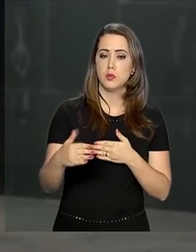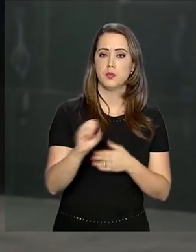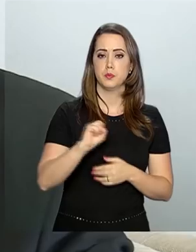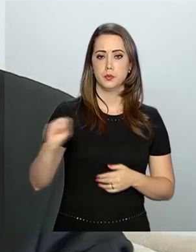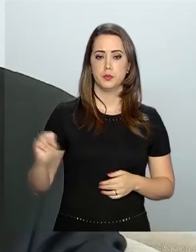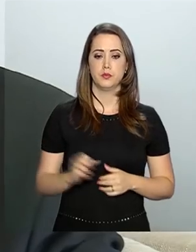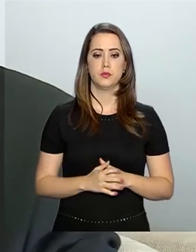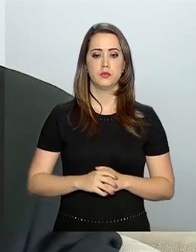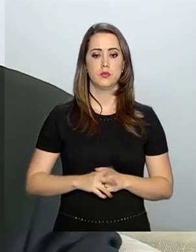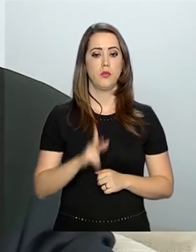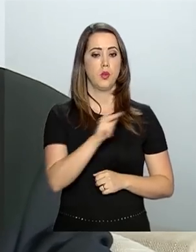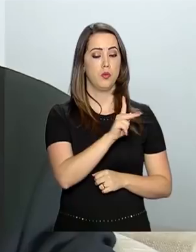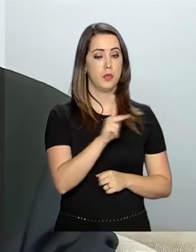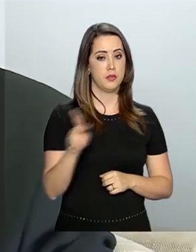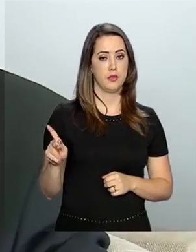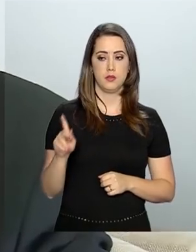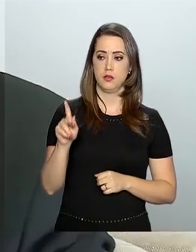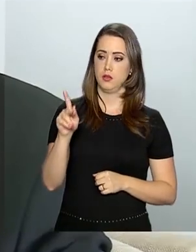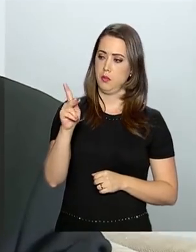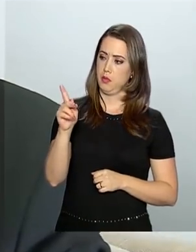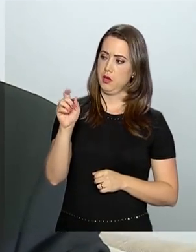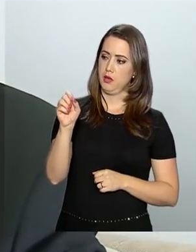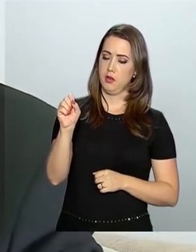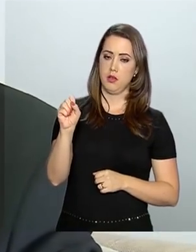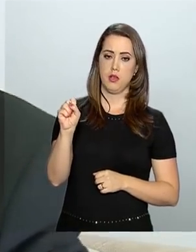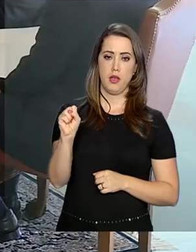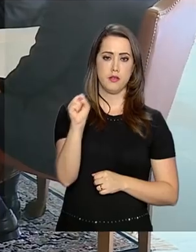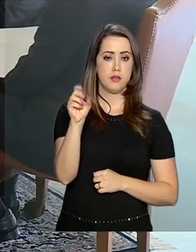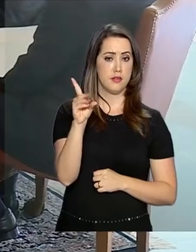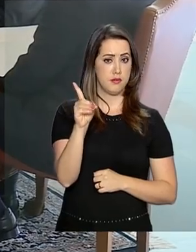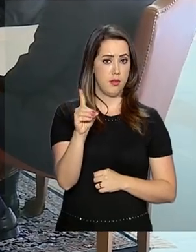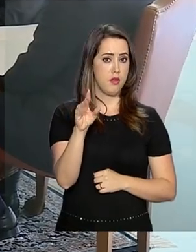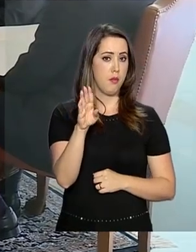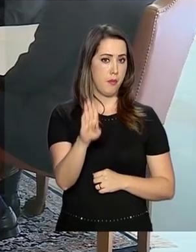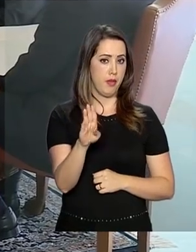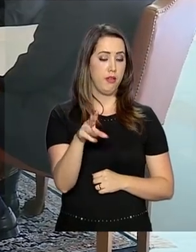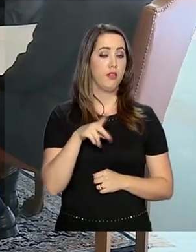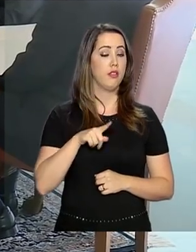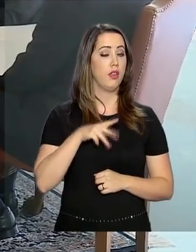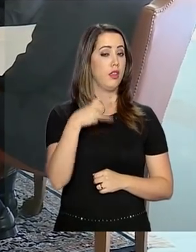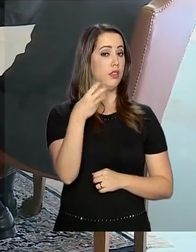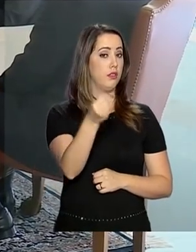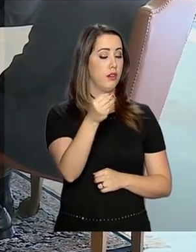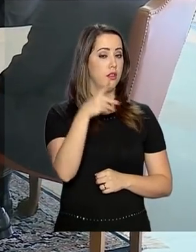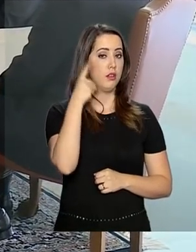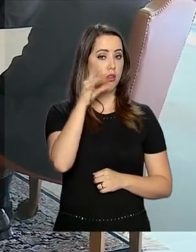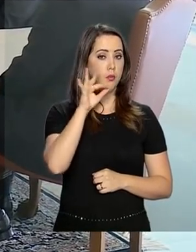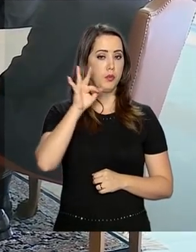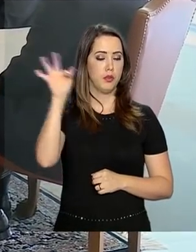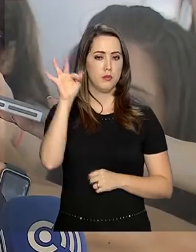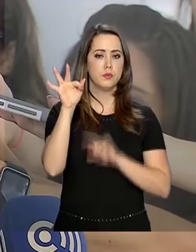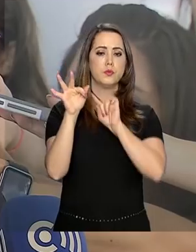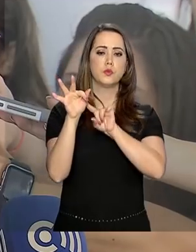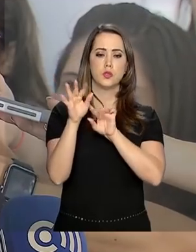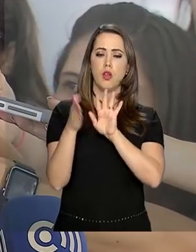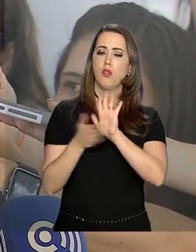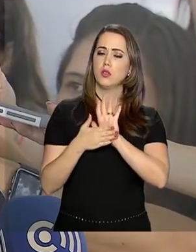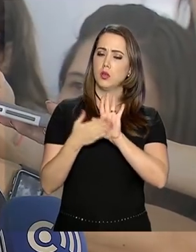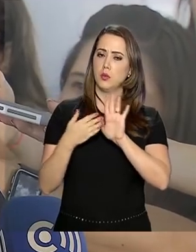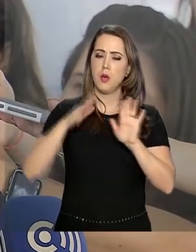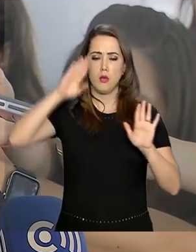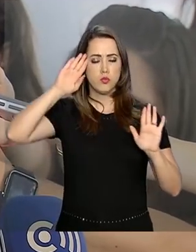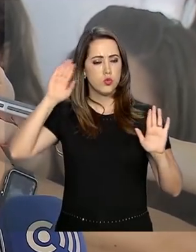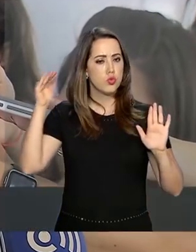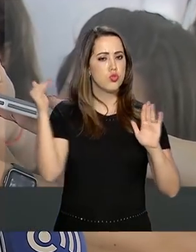semestre. O presidente do PSDB, legenda com 30 deputados federais, garantiu apoio à proposta. Essa é a